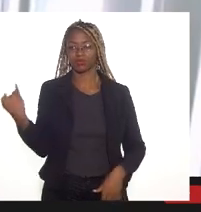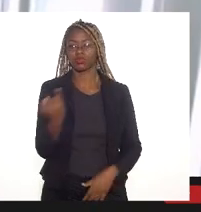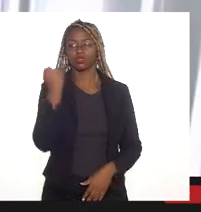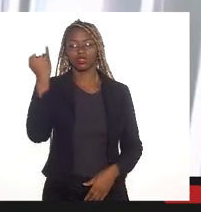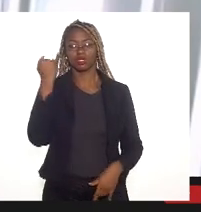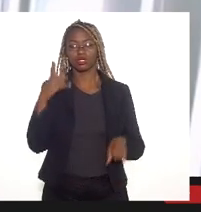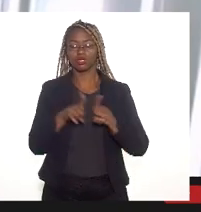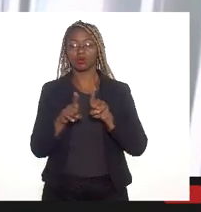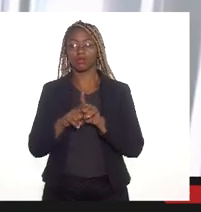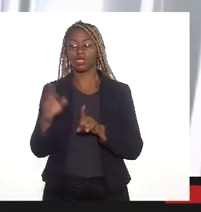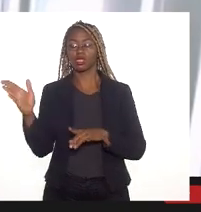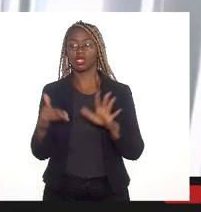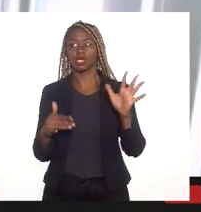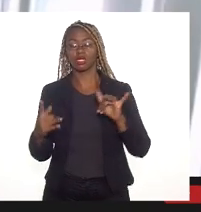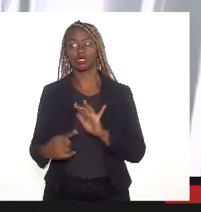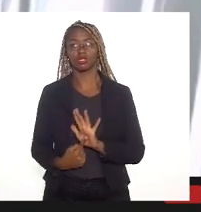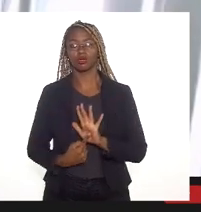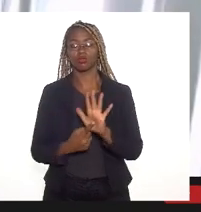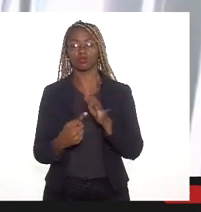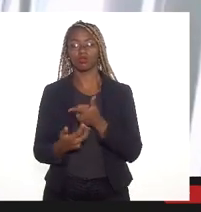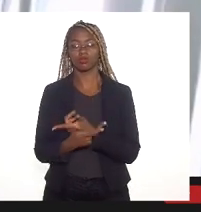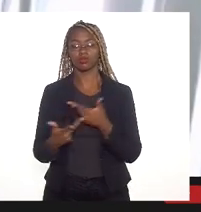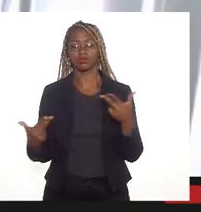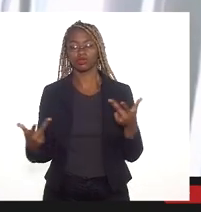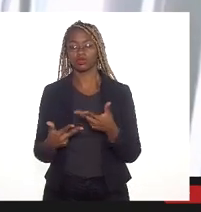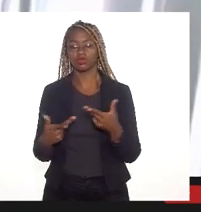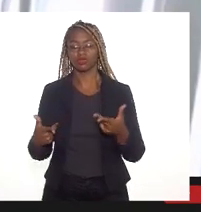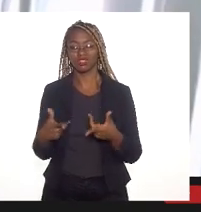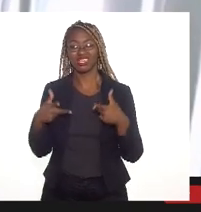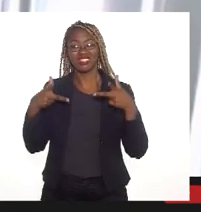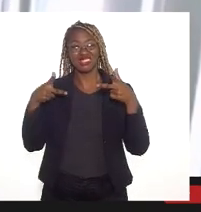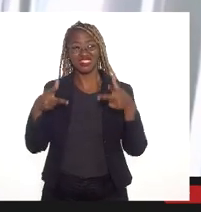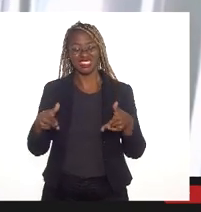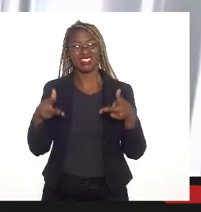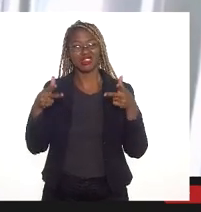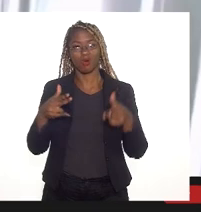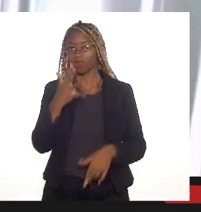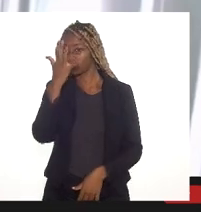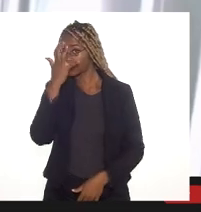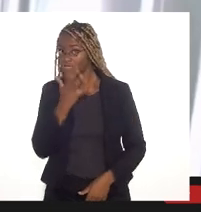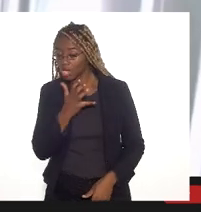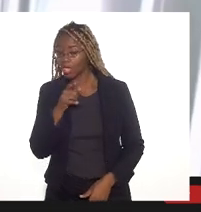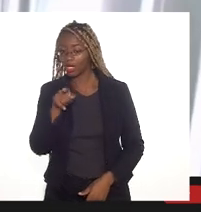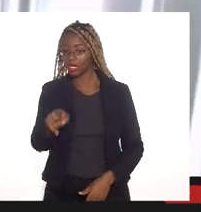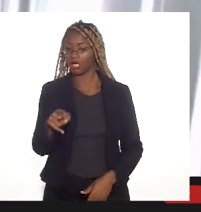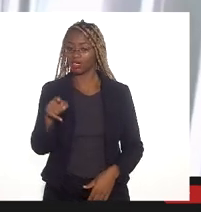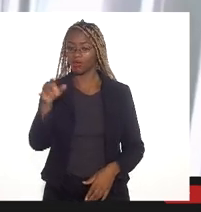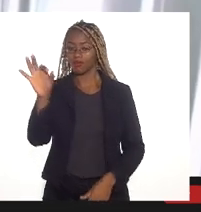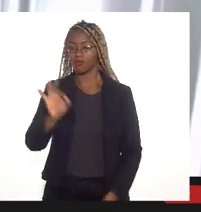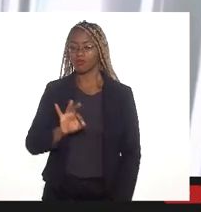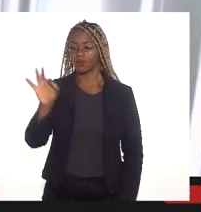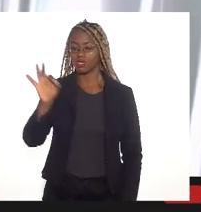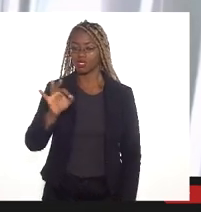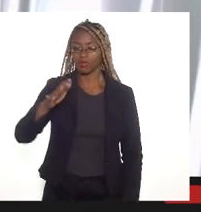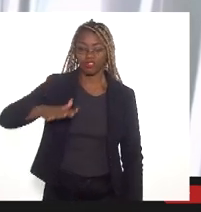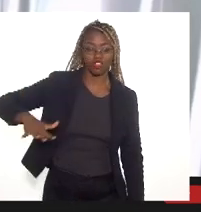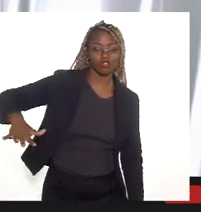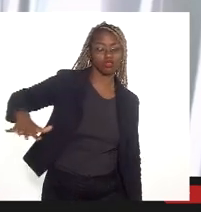inclusive trazendo um elemento igualmente sério, que é o percentual da área